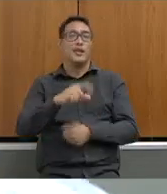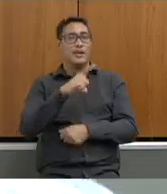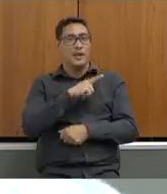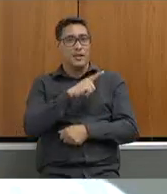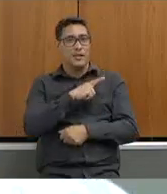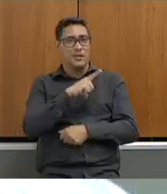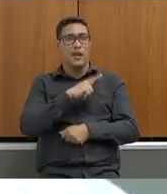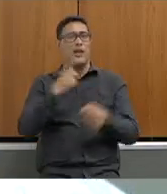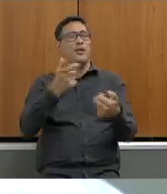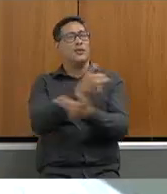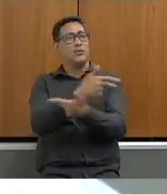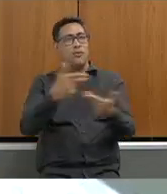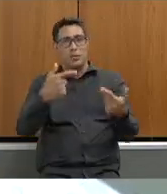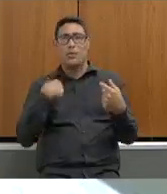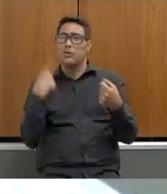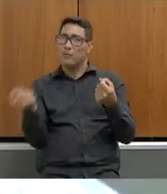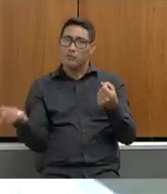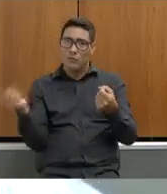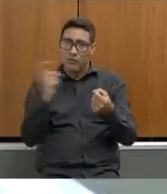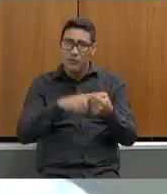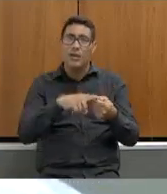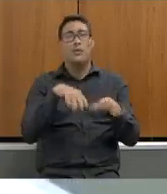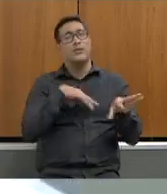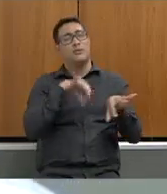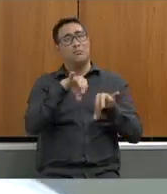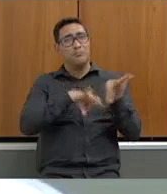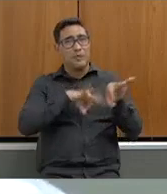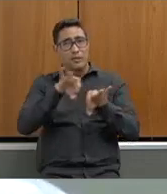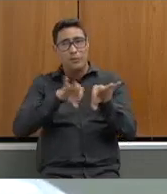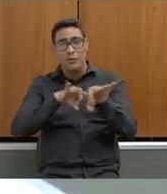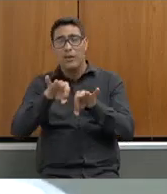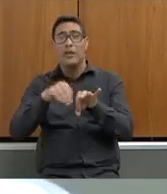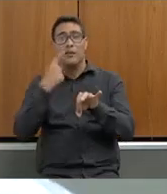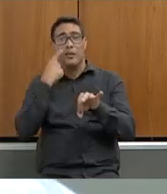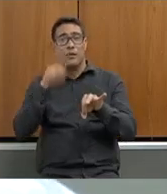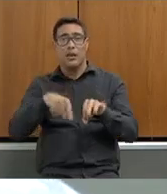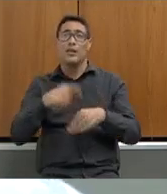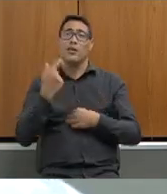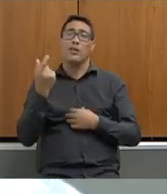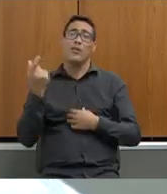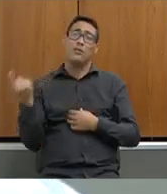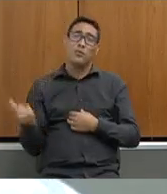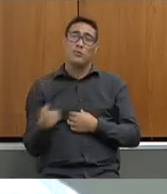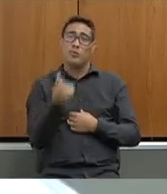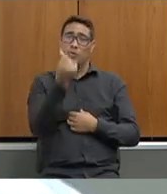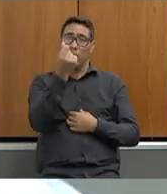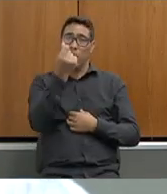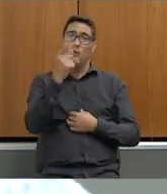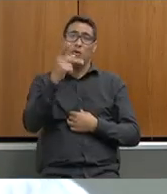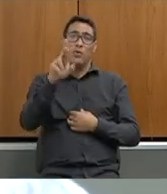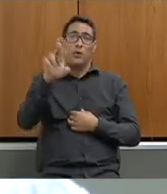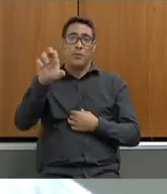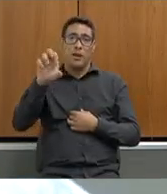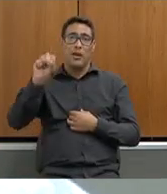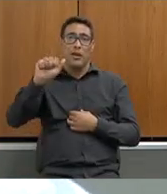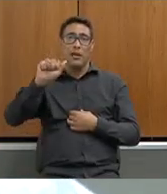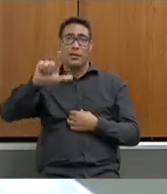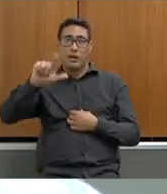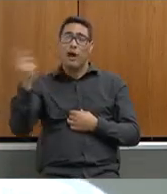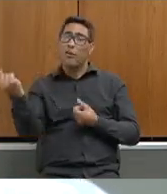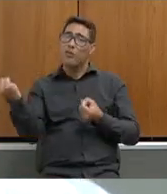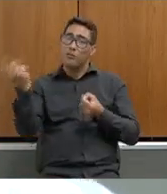retomando esse processo fazer com que o dinheiro do nosso pré-sal volte a